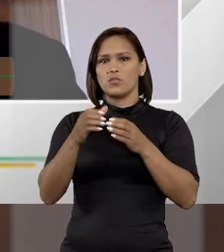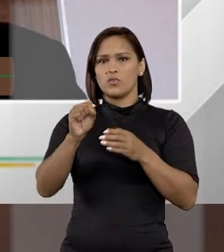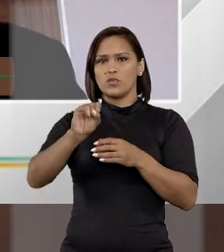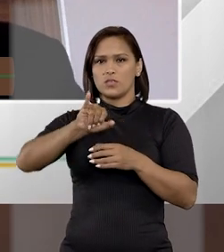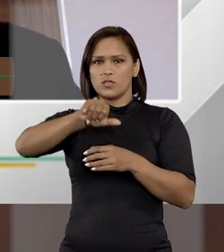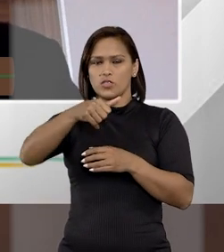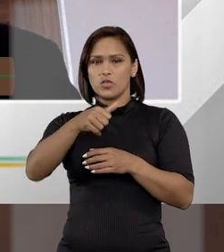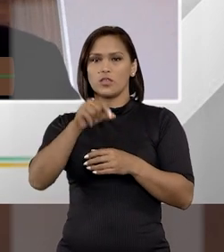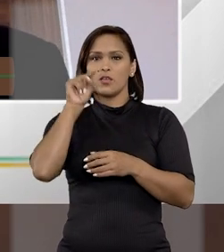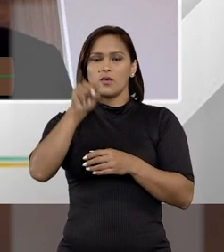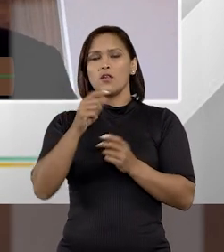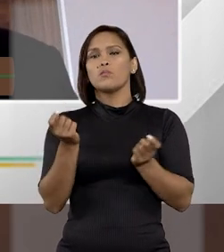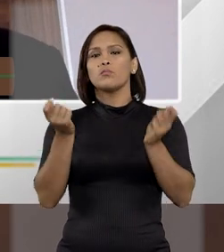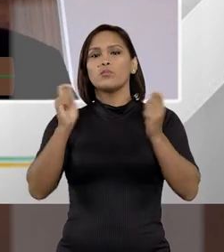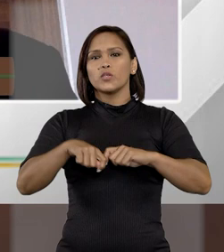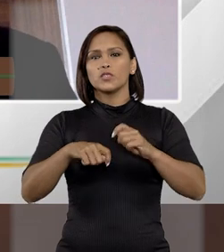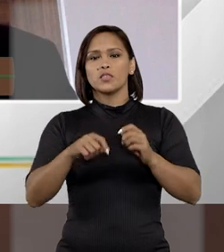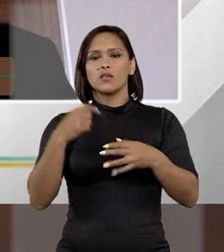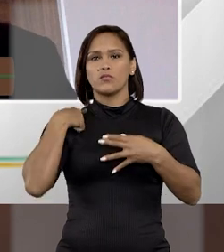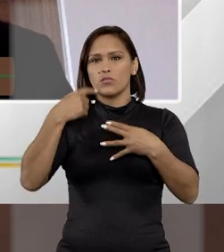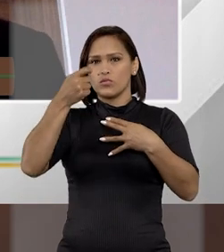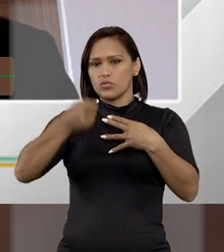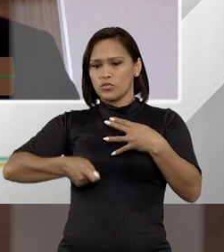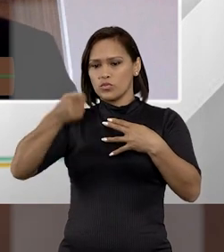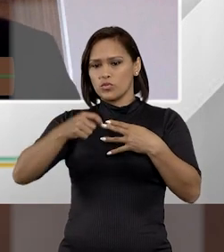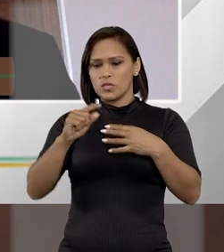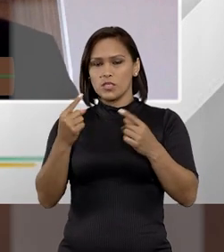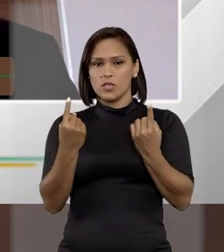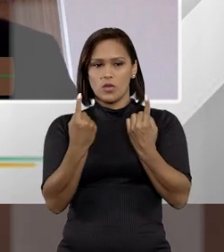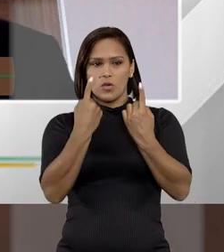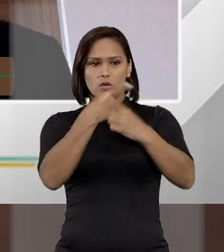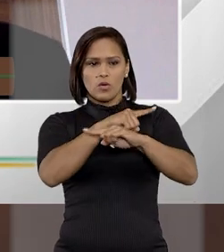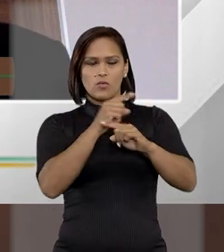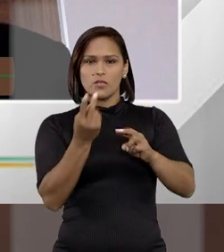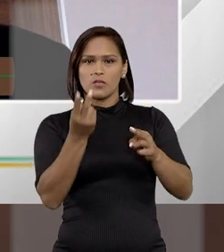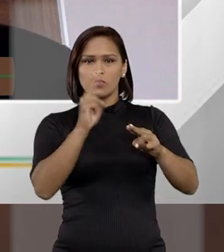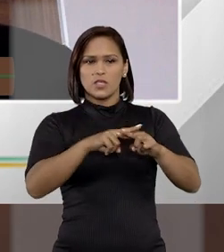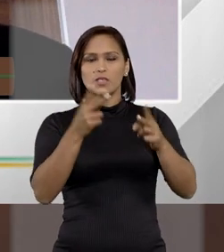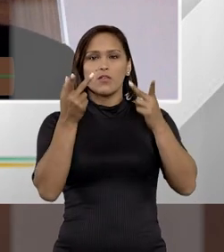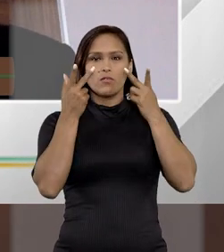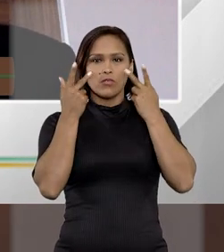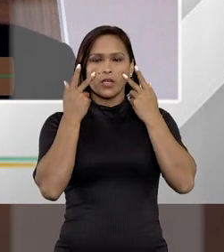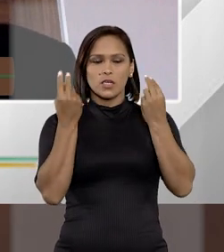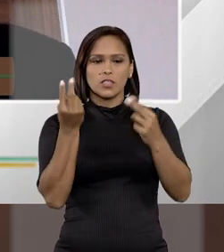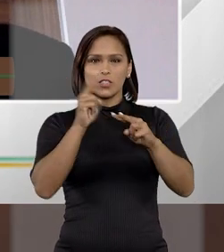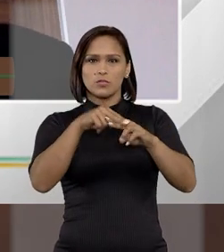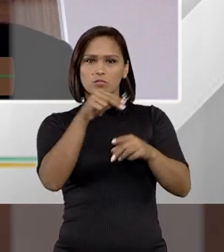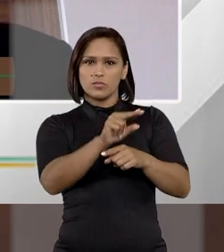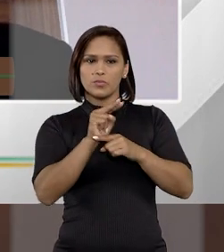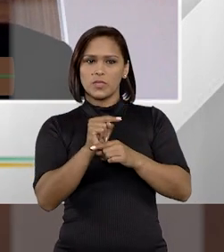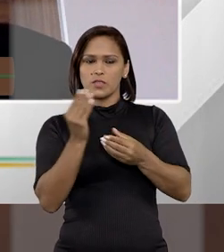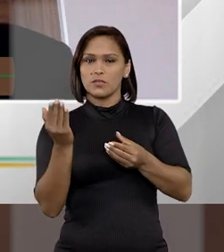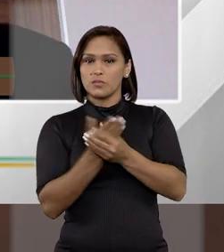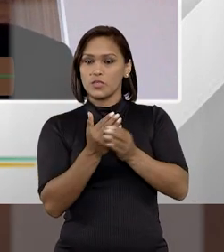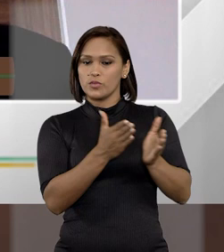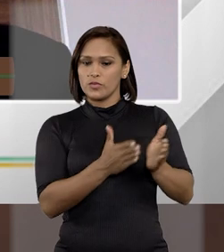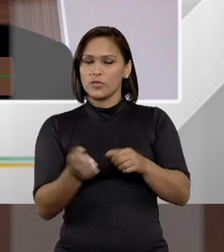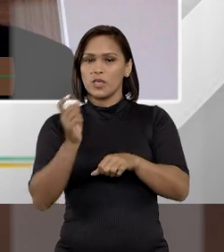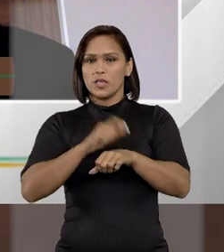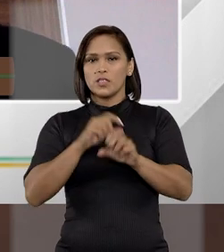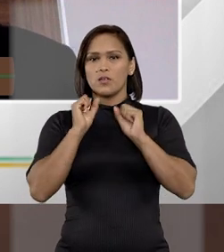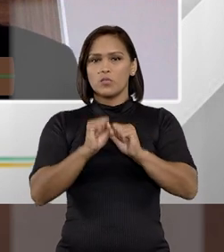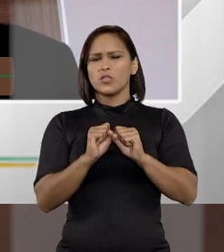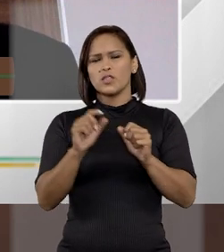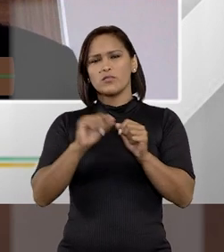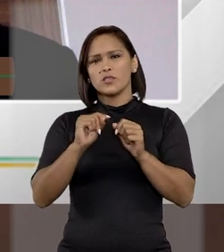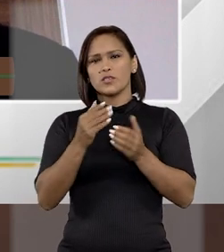turmas, foi sobre a possibilidade de o juiz converter a prisão em flagrante em prisão preventiva, se ele